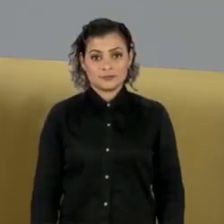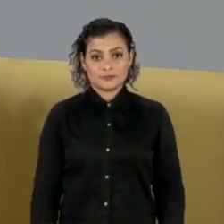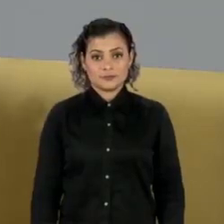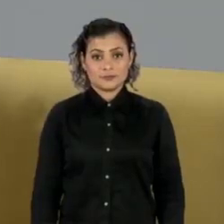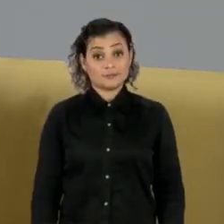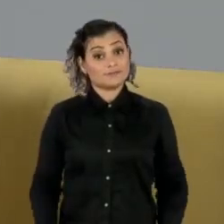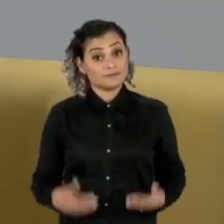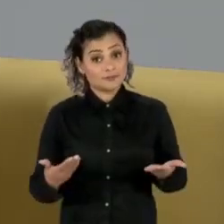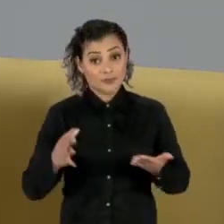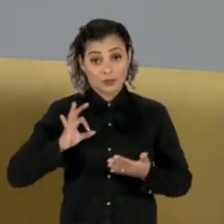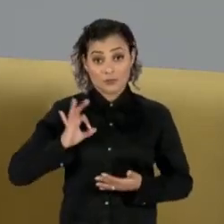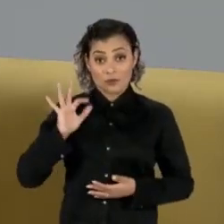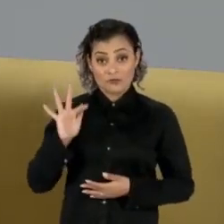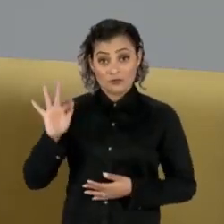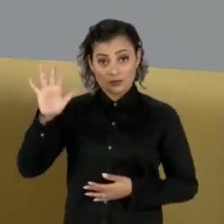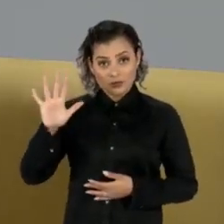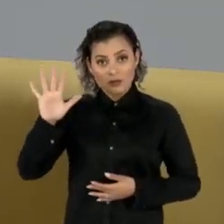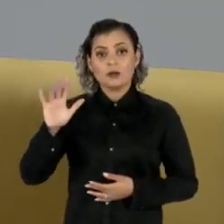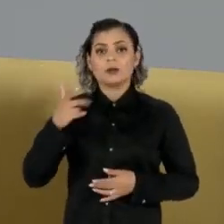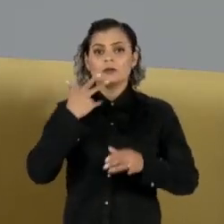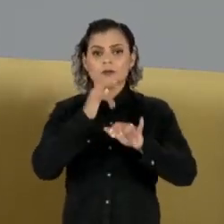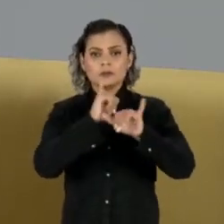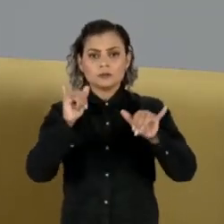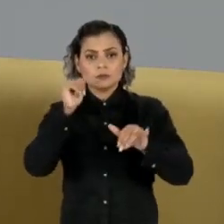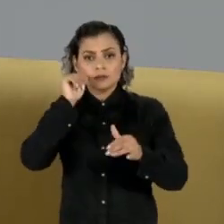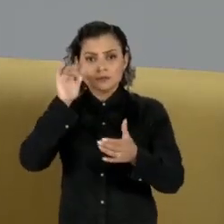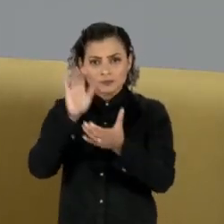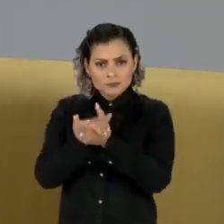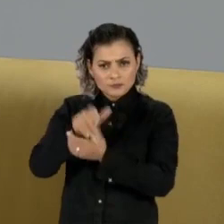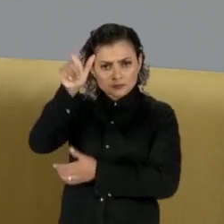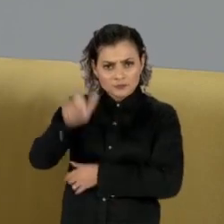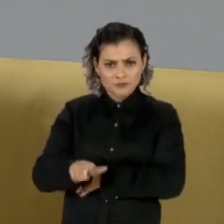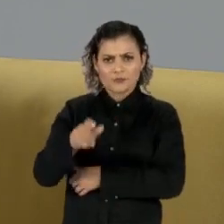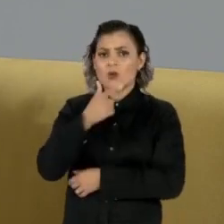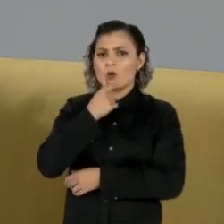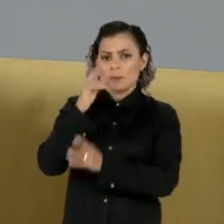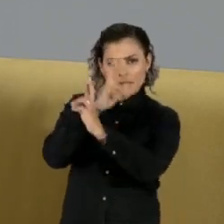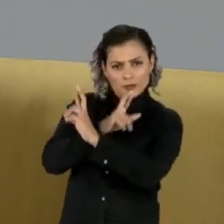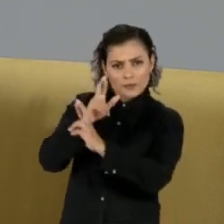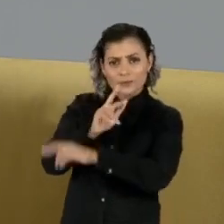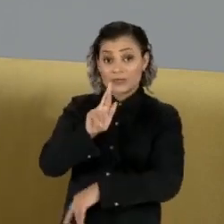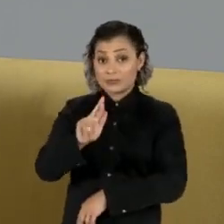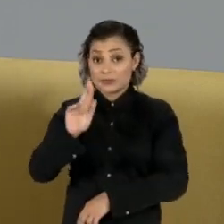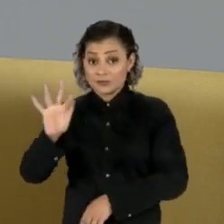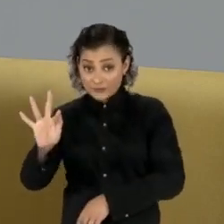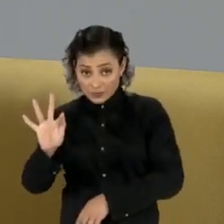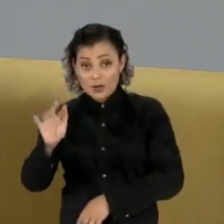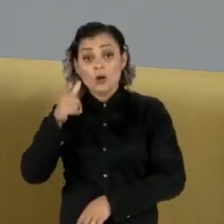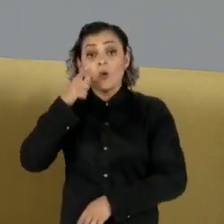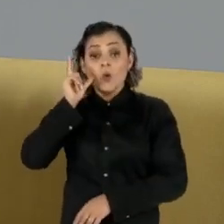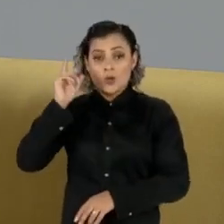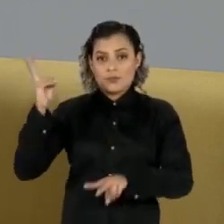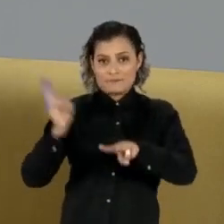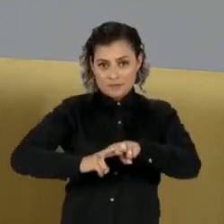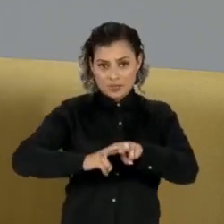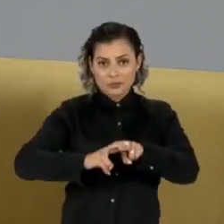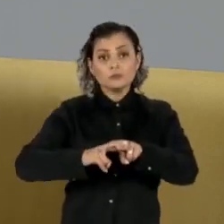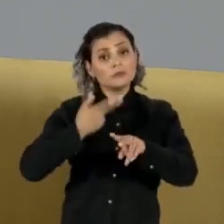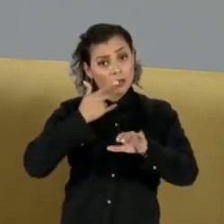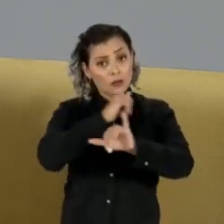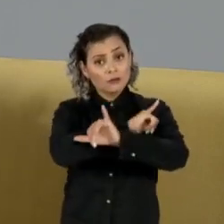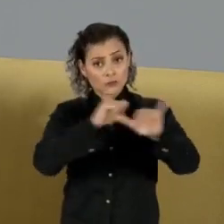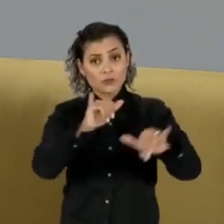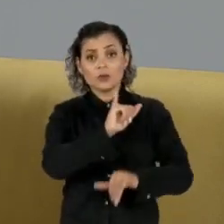A Polícia Federal diz que a mulher de um dos auditores da Receita Federal, presos ontem no Rio de Janeiro, declarou no Imposto de Renda um